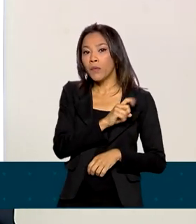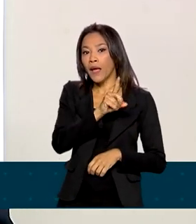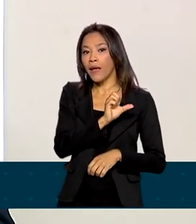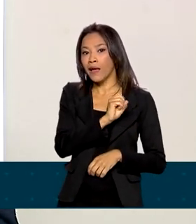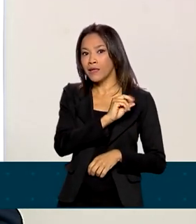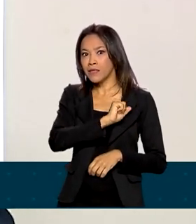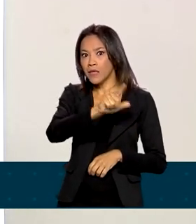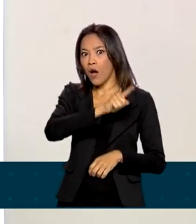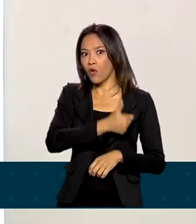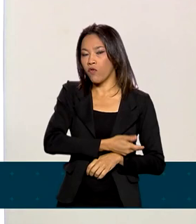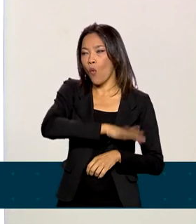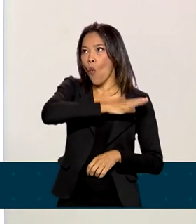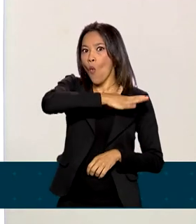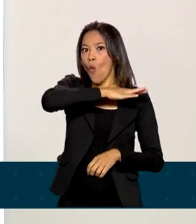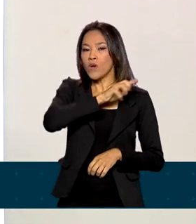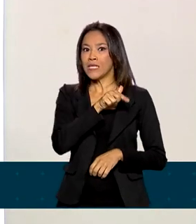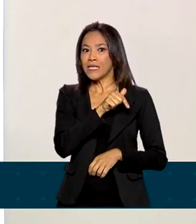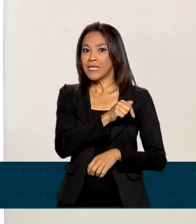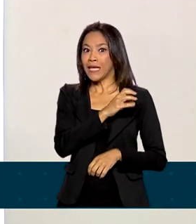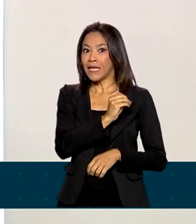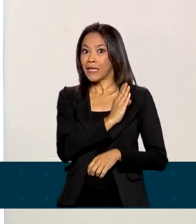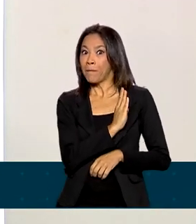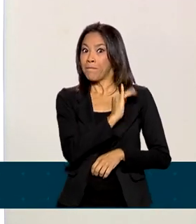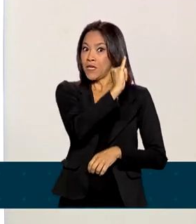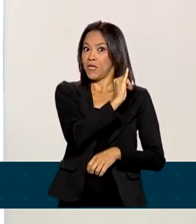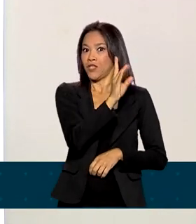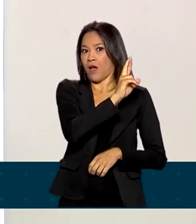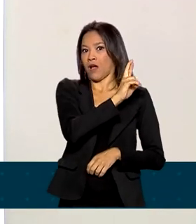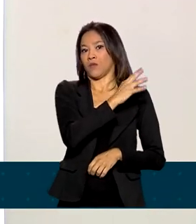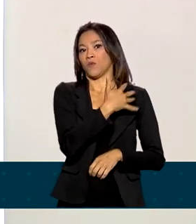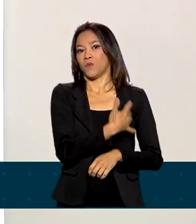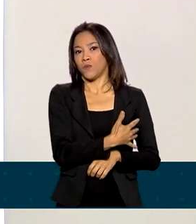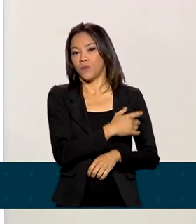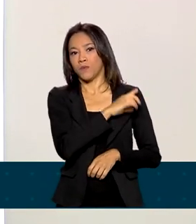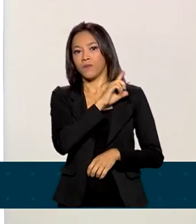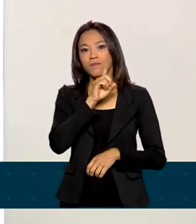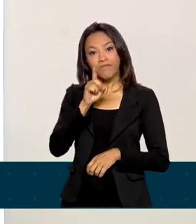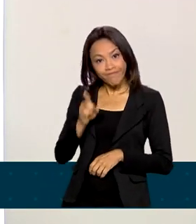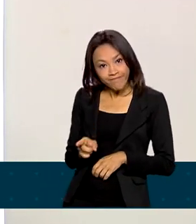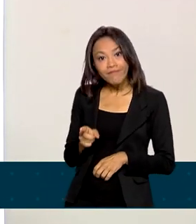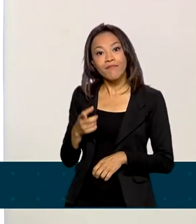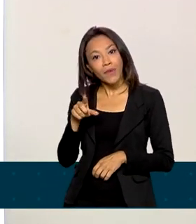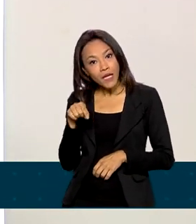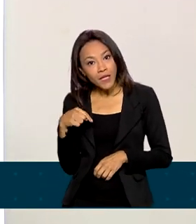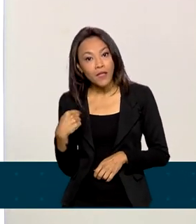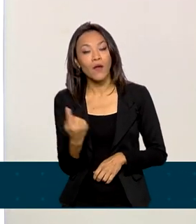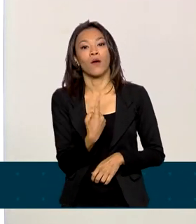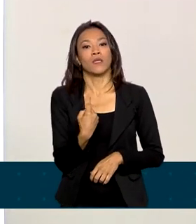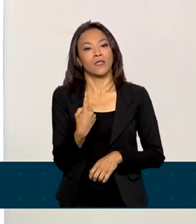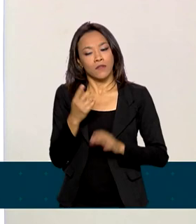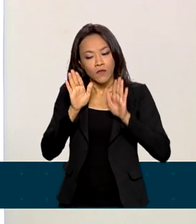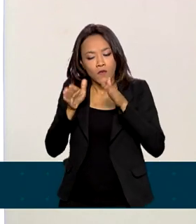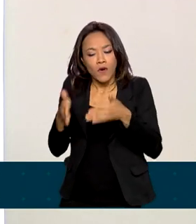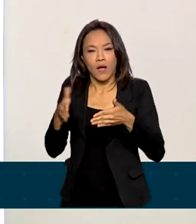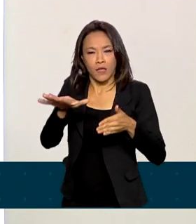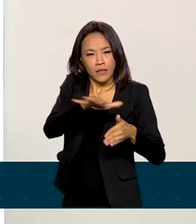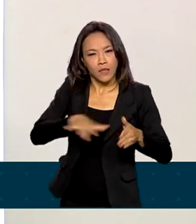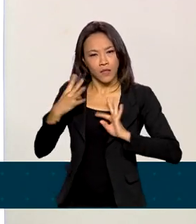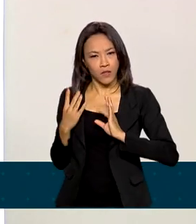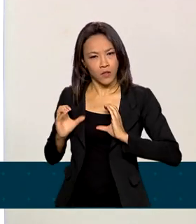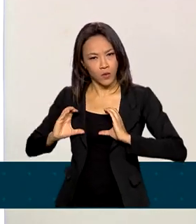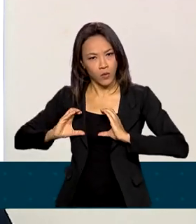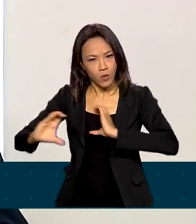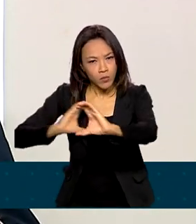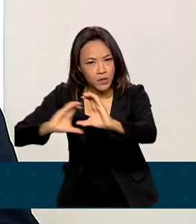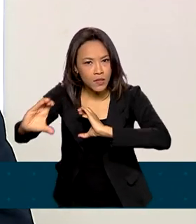a um valor astronômico de 70 bilhões de reais. Mas, para ficarmos apenas dentro da área de telecomunicações e